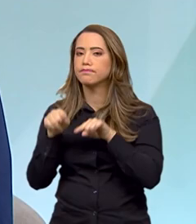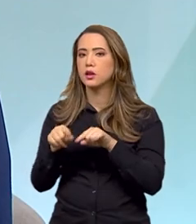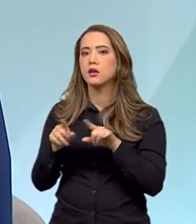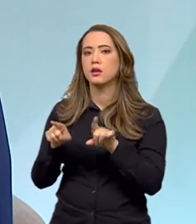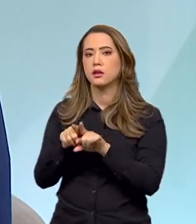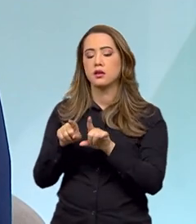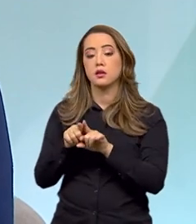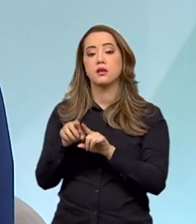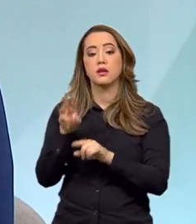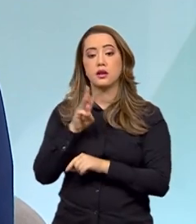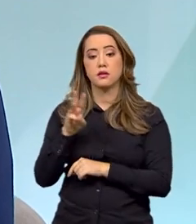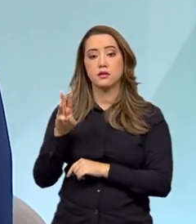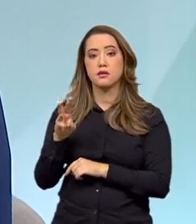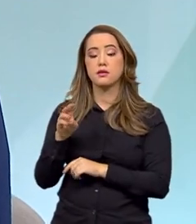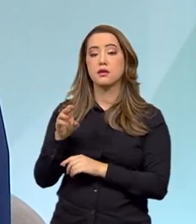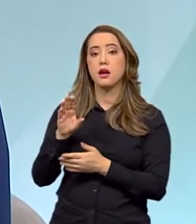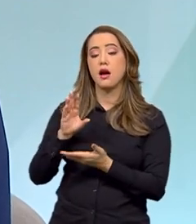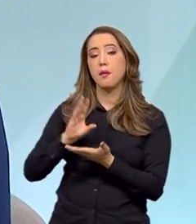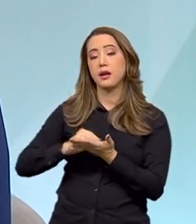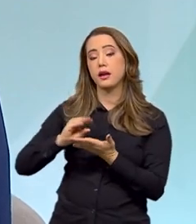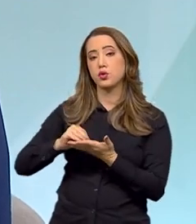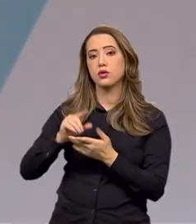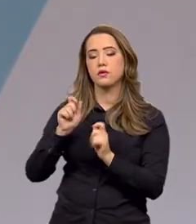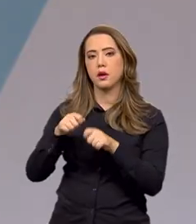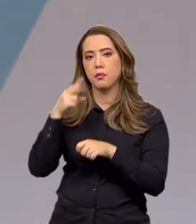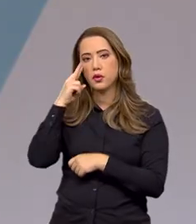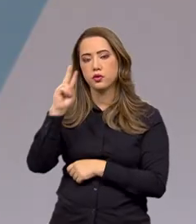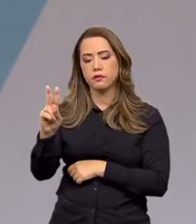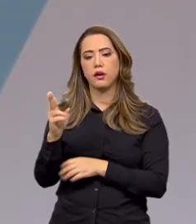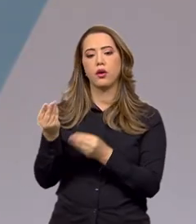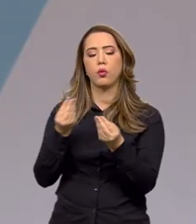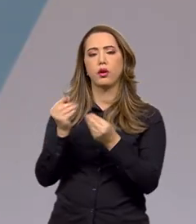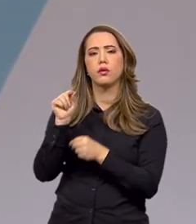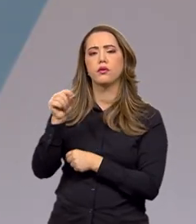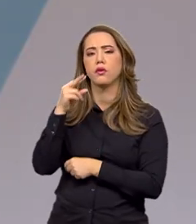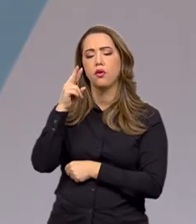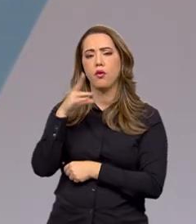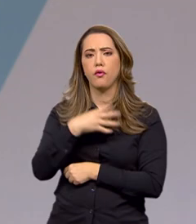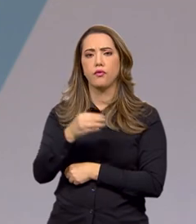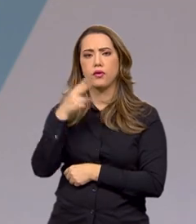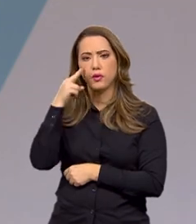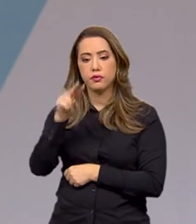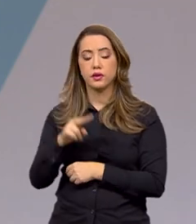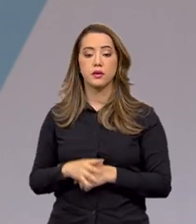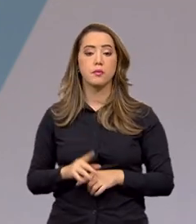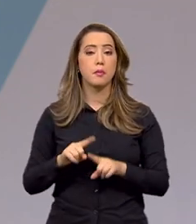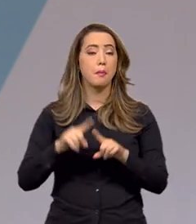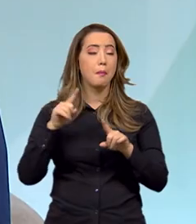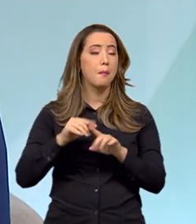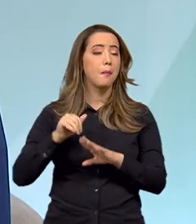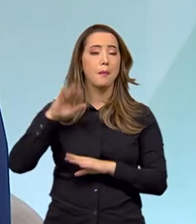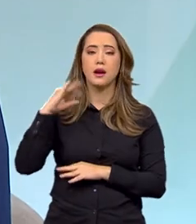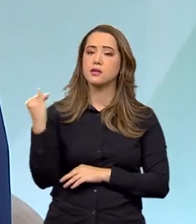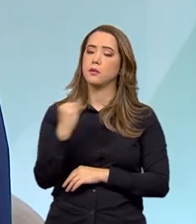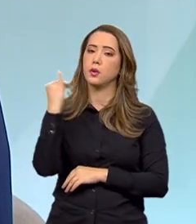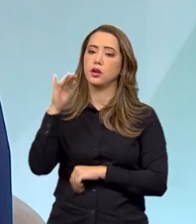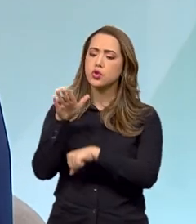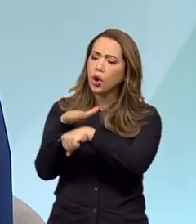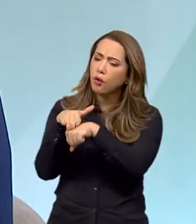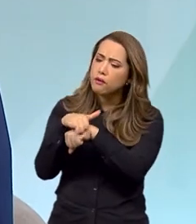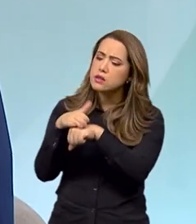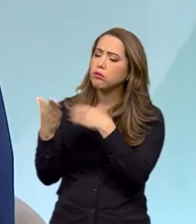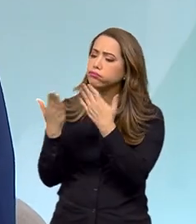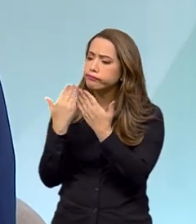monitoramento do acesso dos filhos, que os pais podem acessar. Mas o mais importante é conversar com o seu filho, é